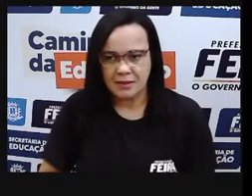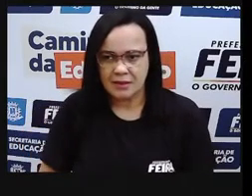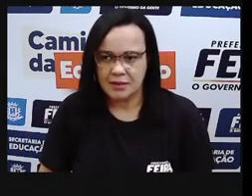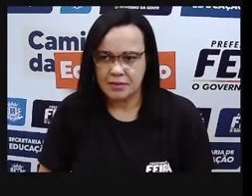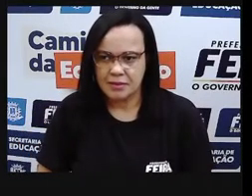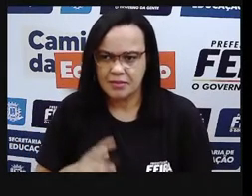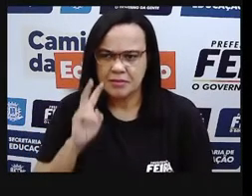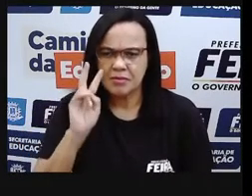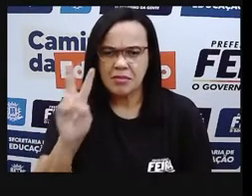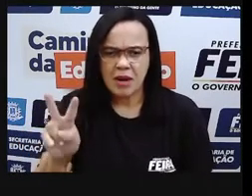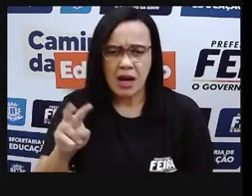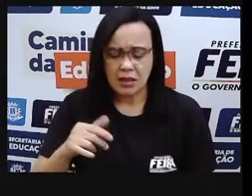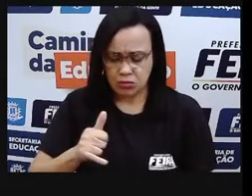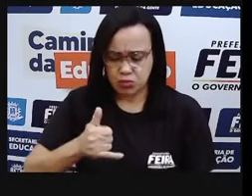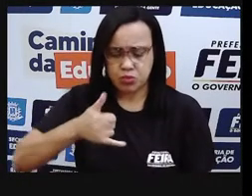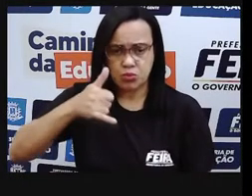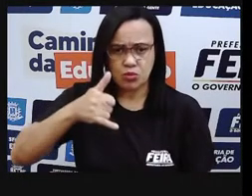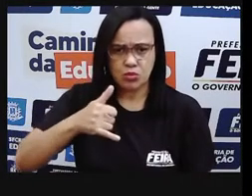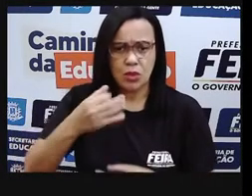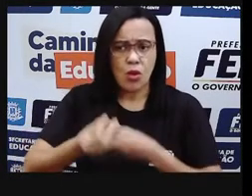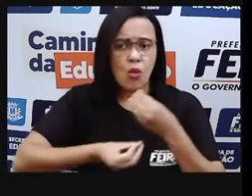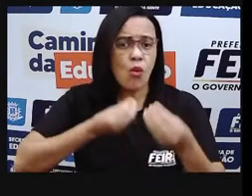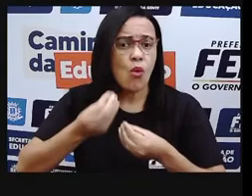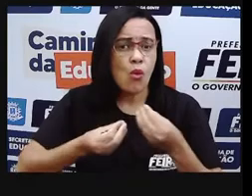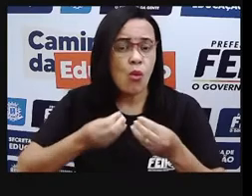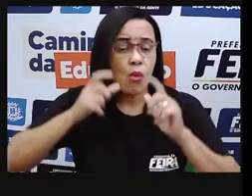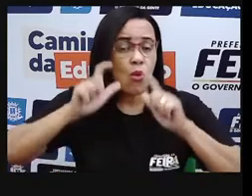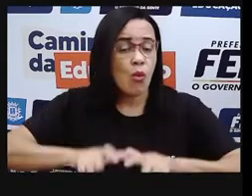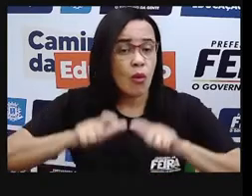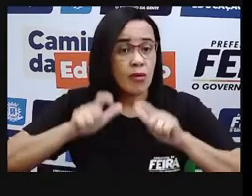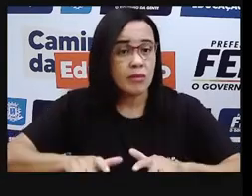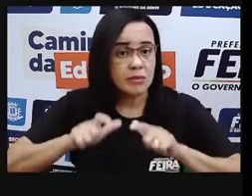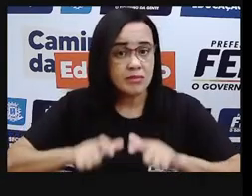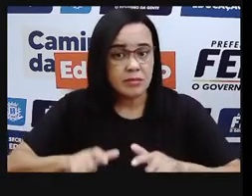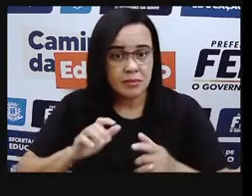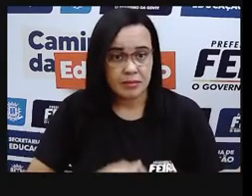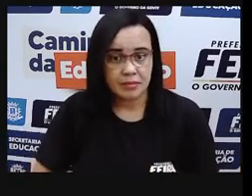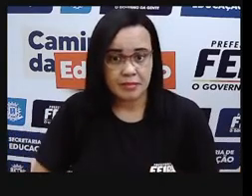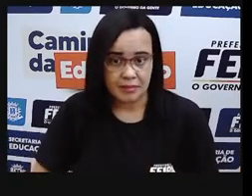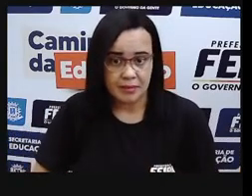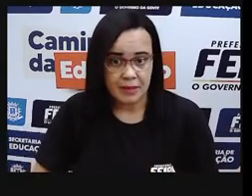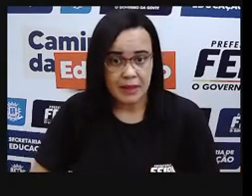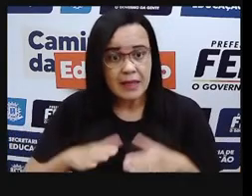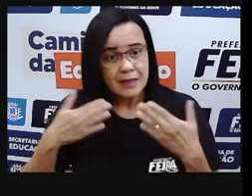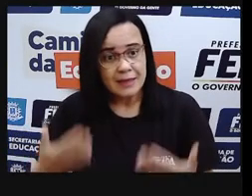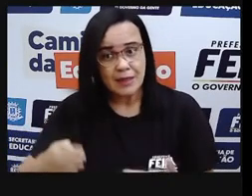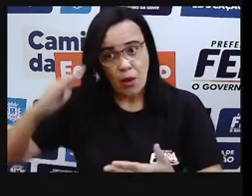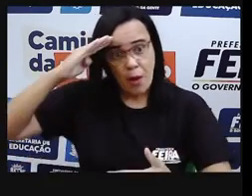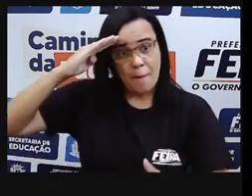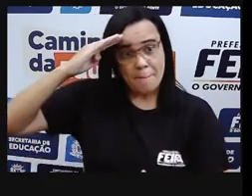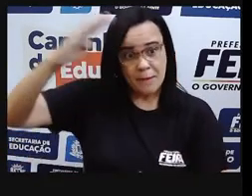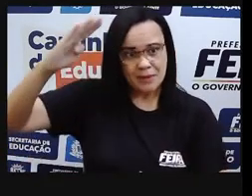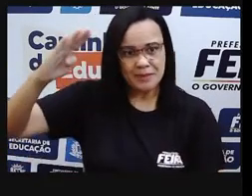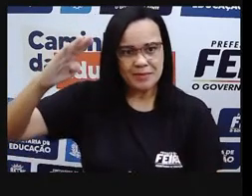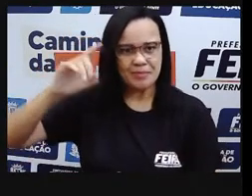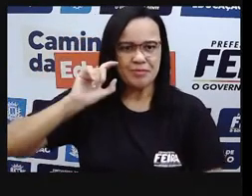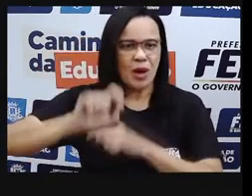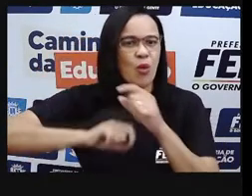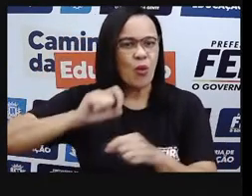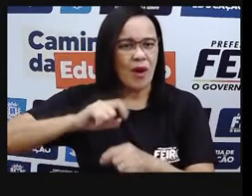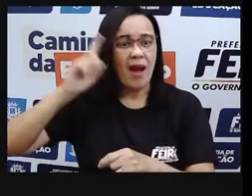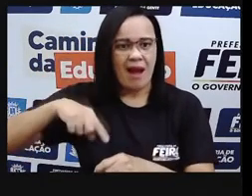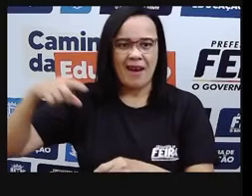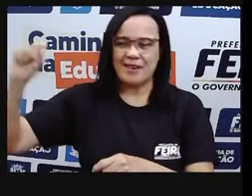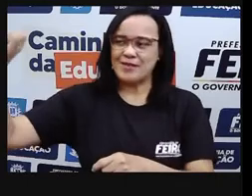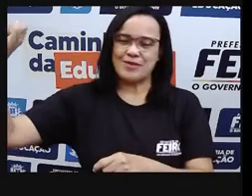Então, de onde vem a energia, né, a nossa maior fonte de energia é o Sol. E quando a luz do